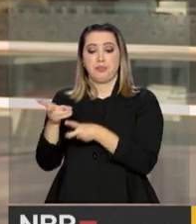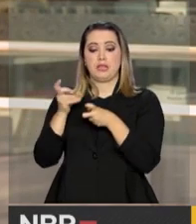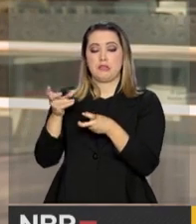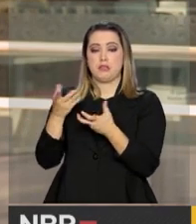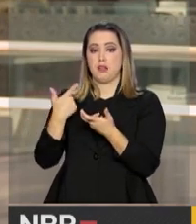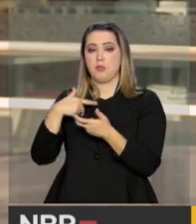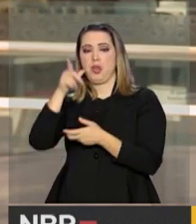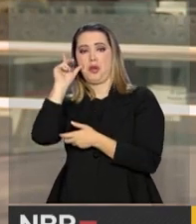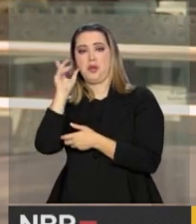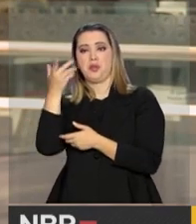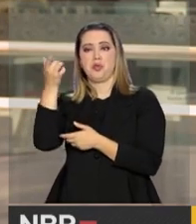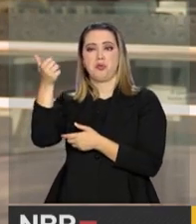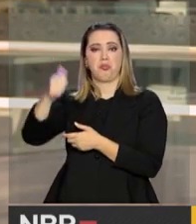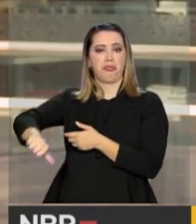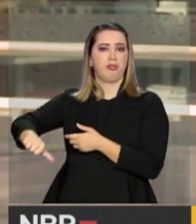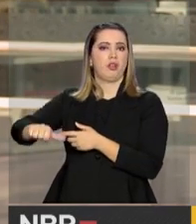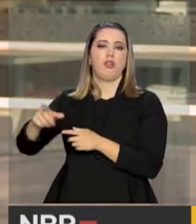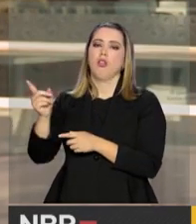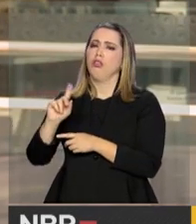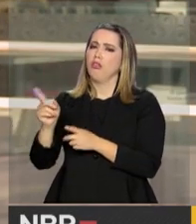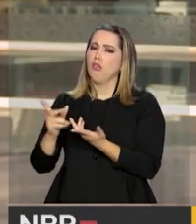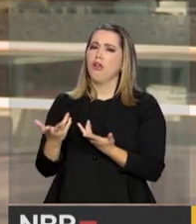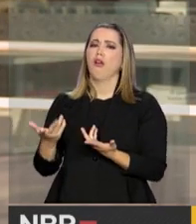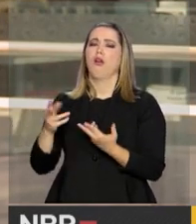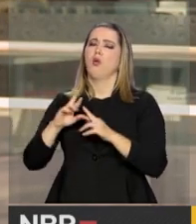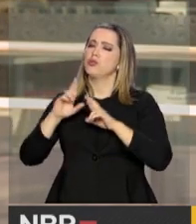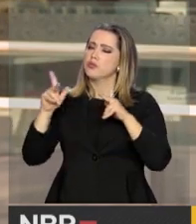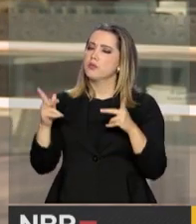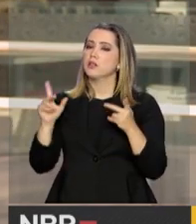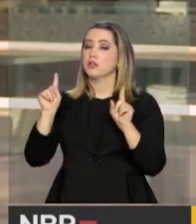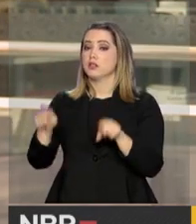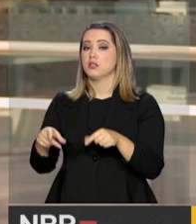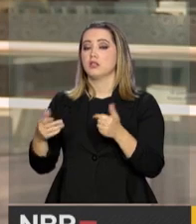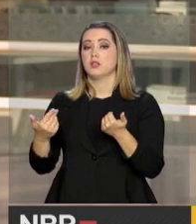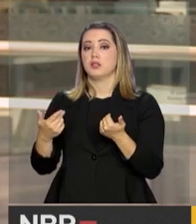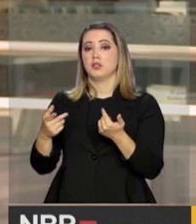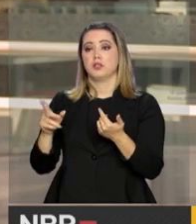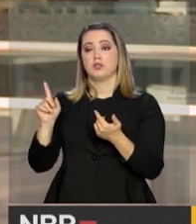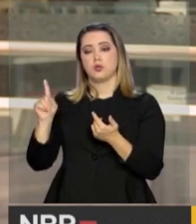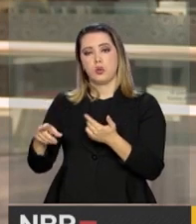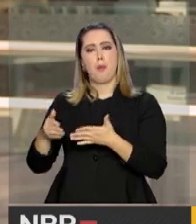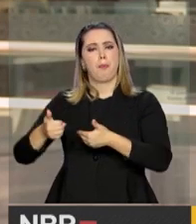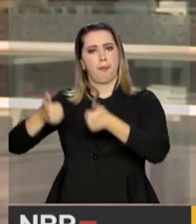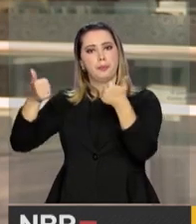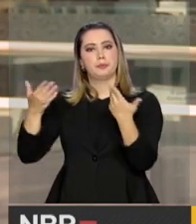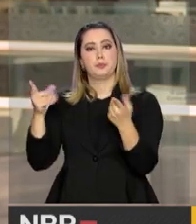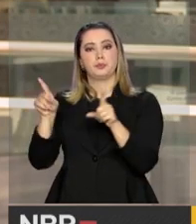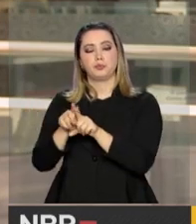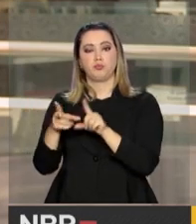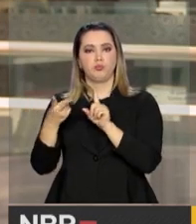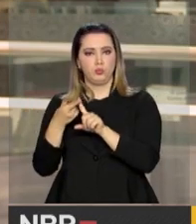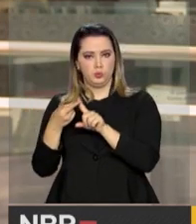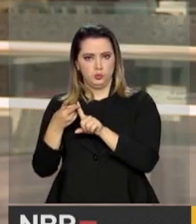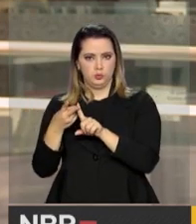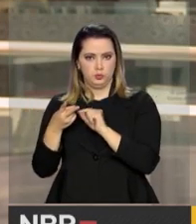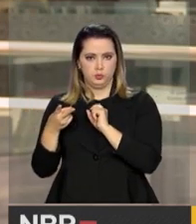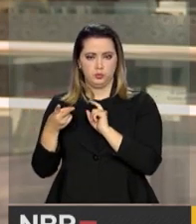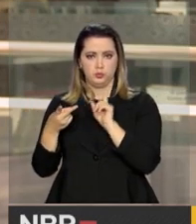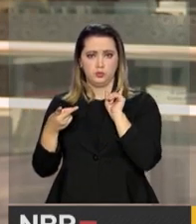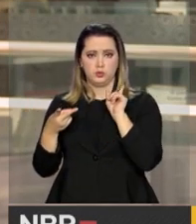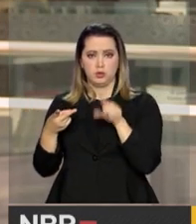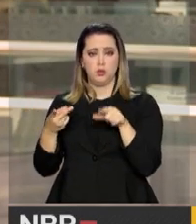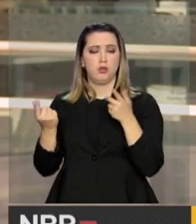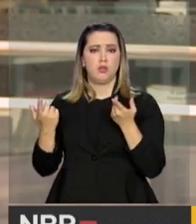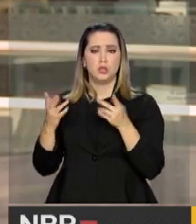menor qualidade, o que não se verifica na realidade. A segunda parte da resposta tem a ver justamente com